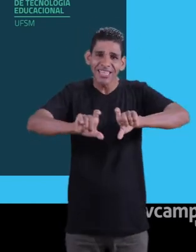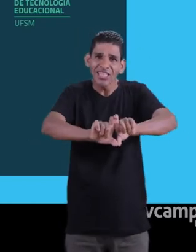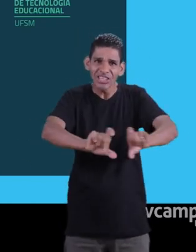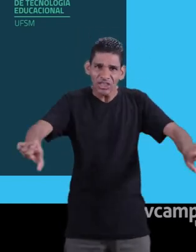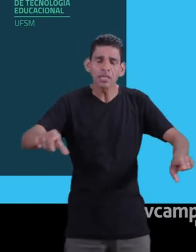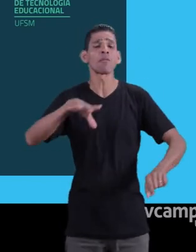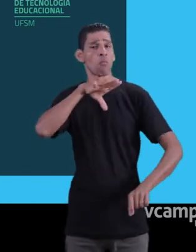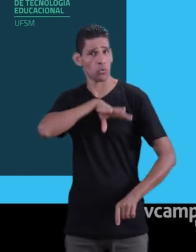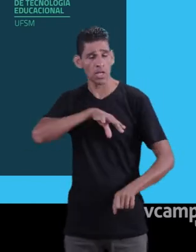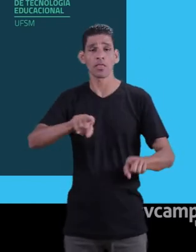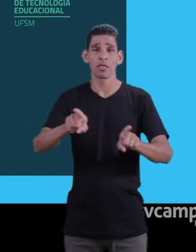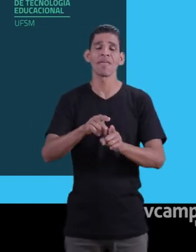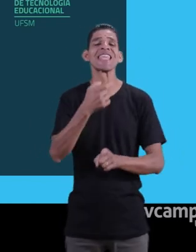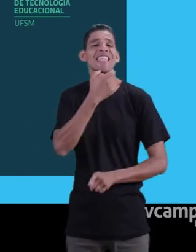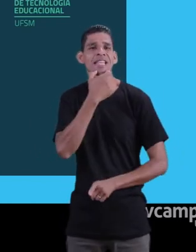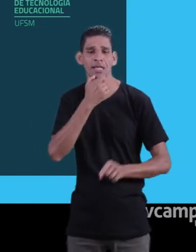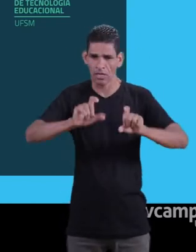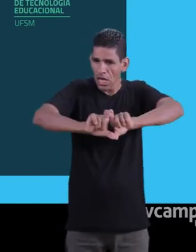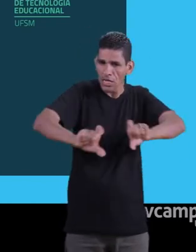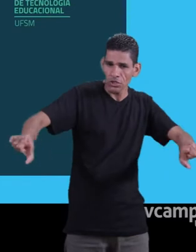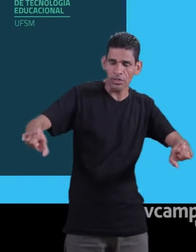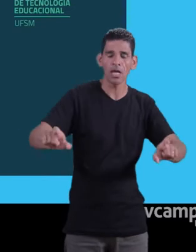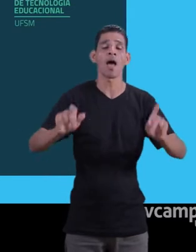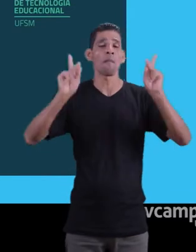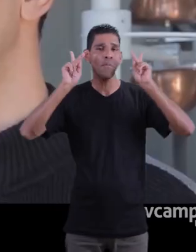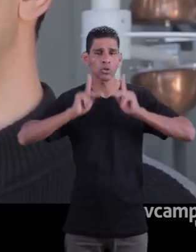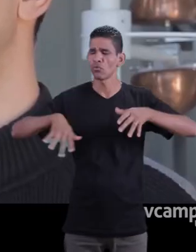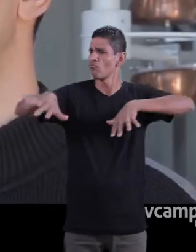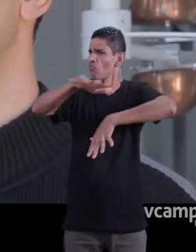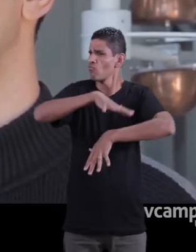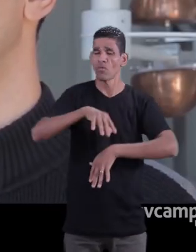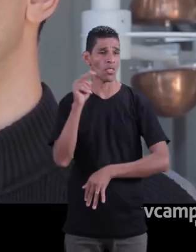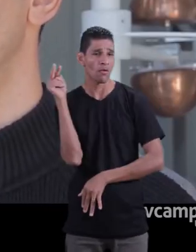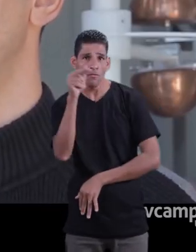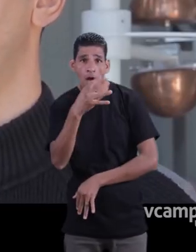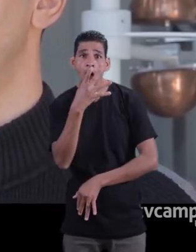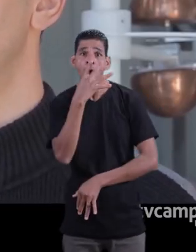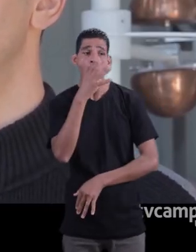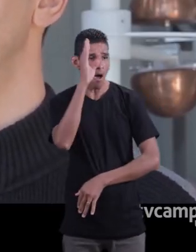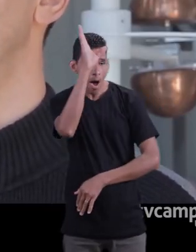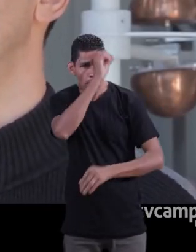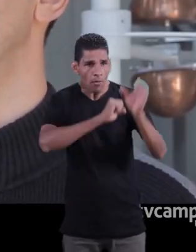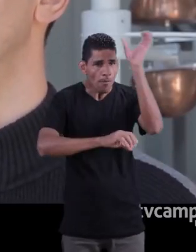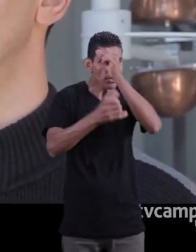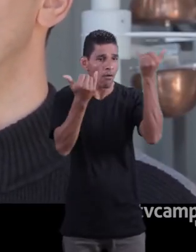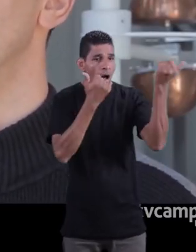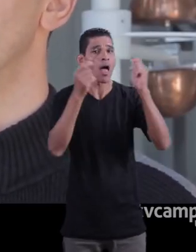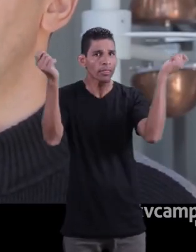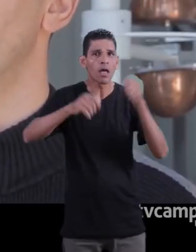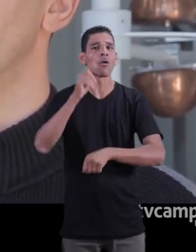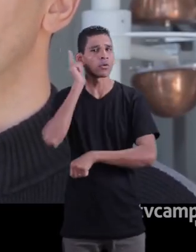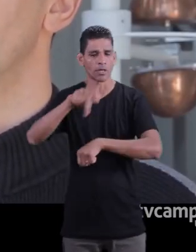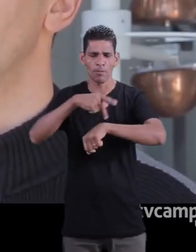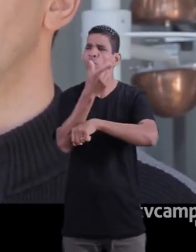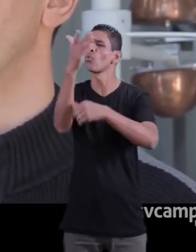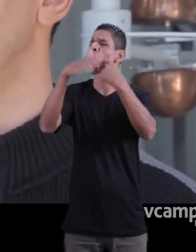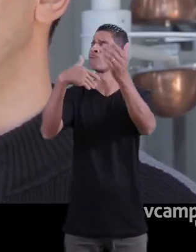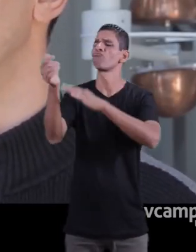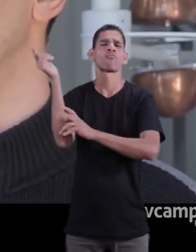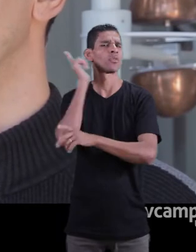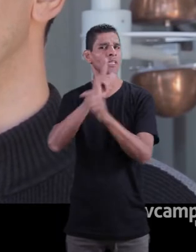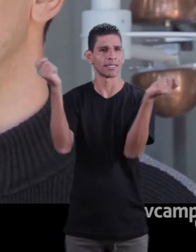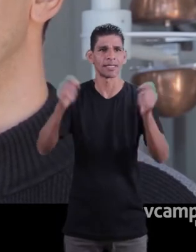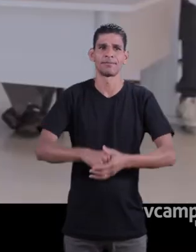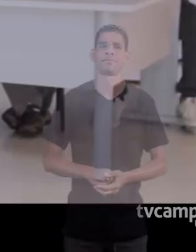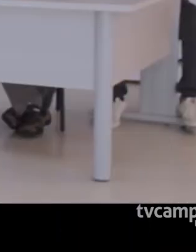apresentam em francês, mas são legendados em português e também em inglês, para abrangir um maior número de